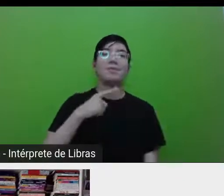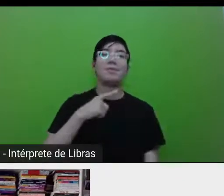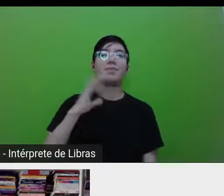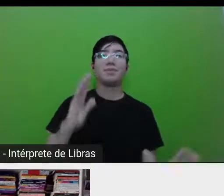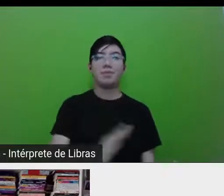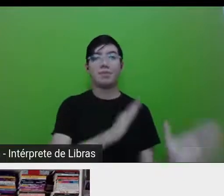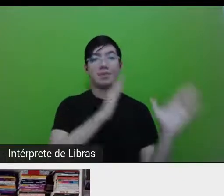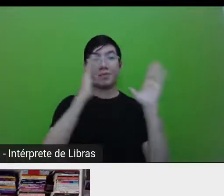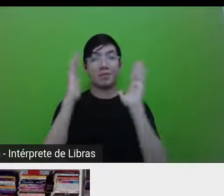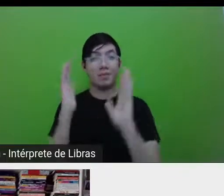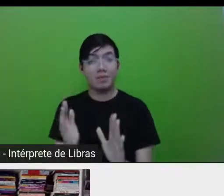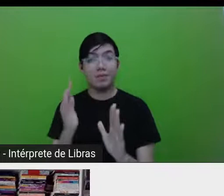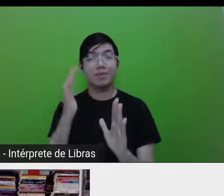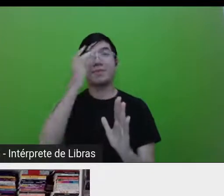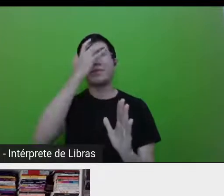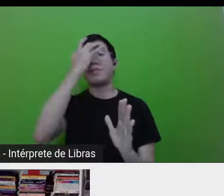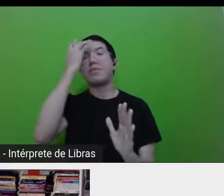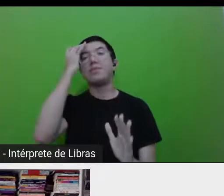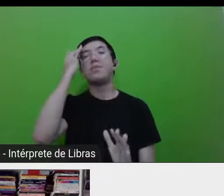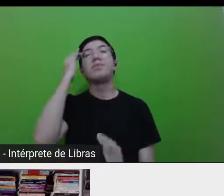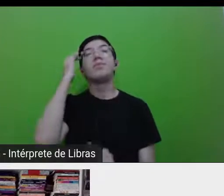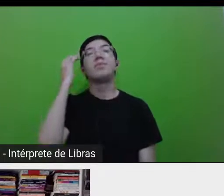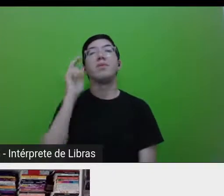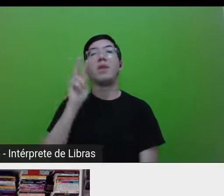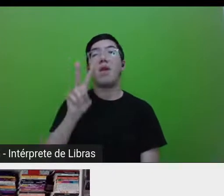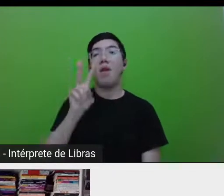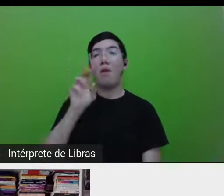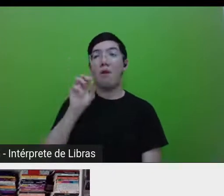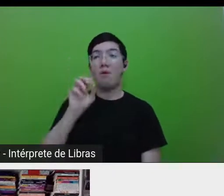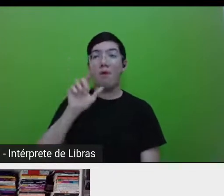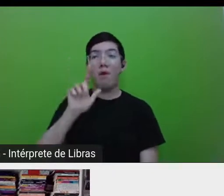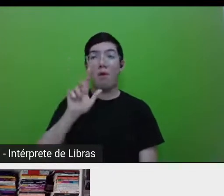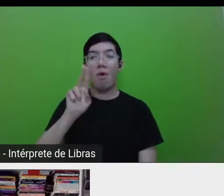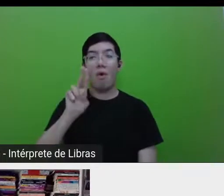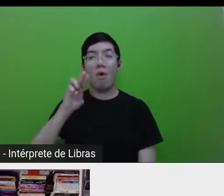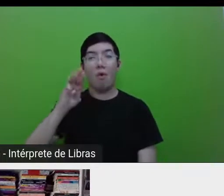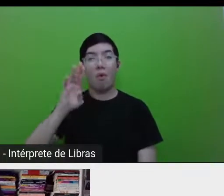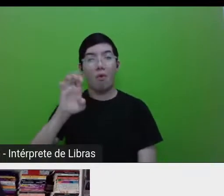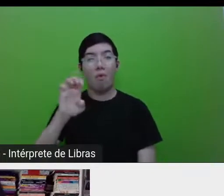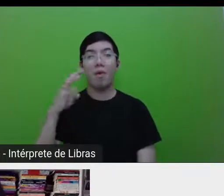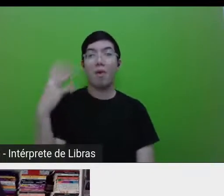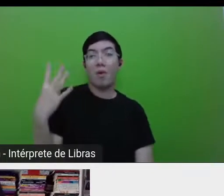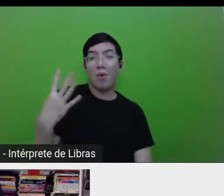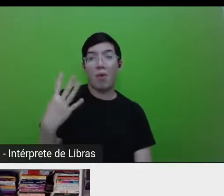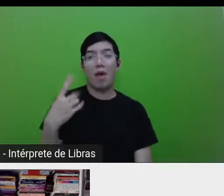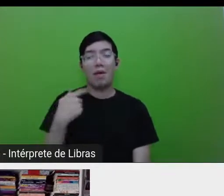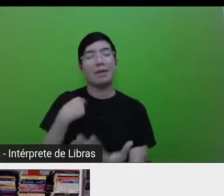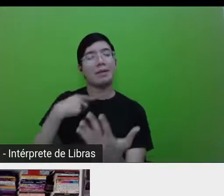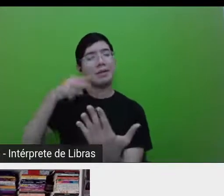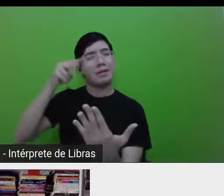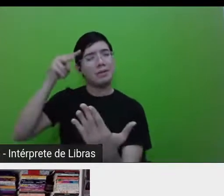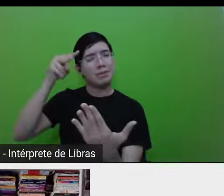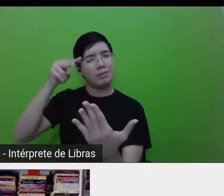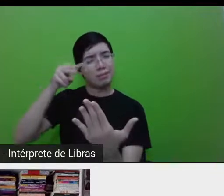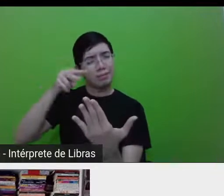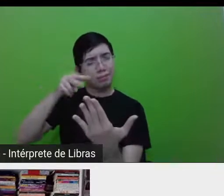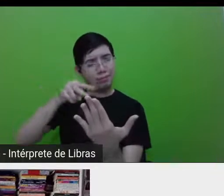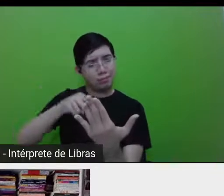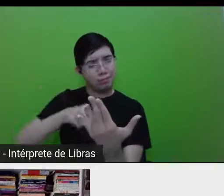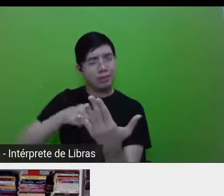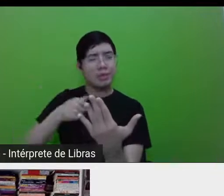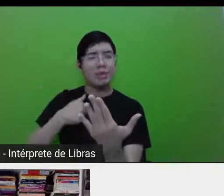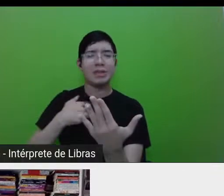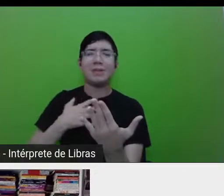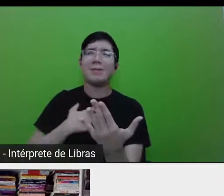quarto volume que destruiu comigo. Eu fiquei